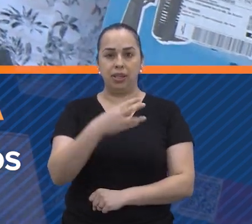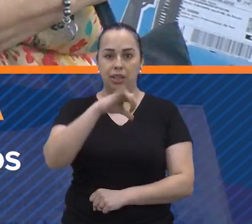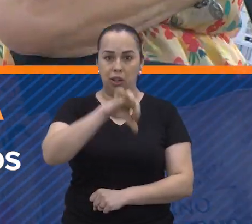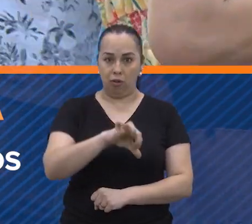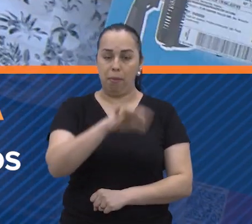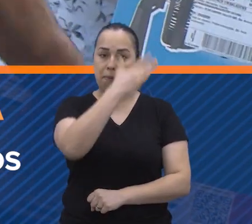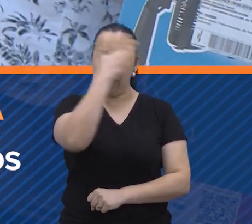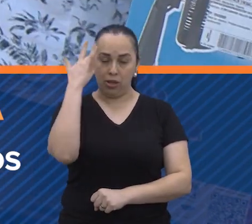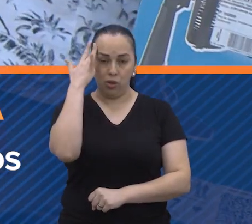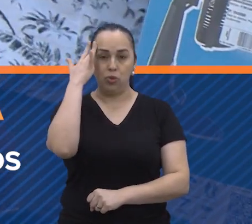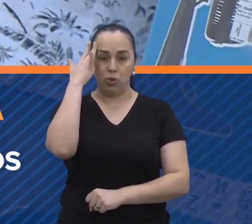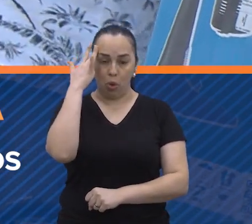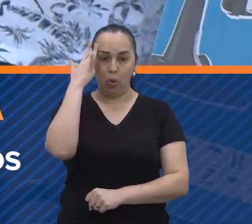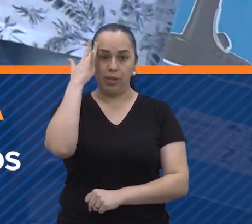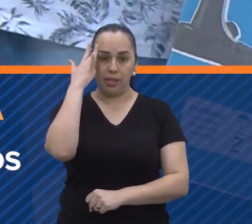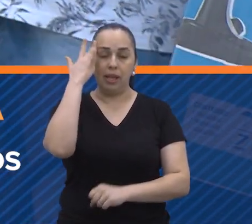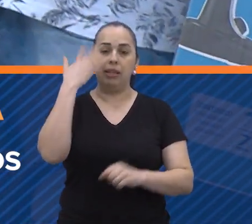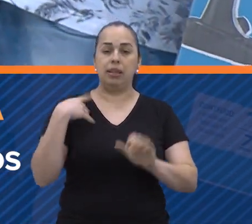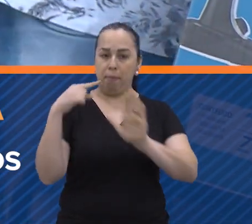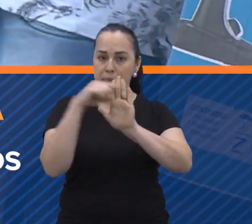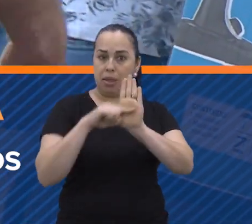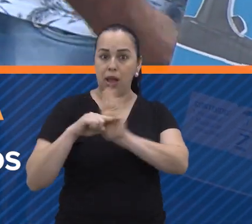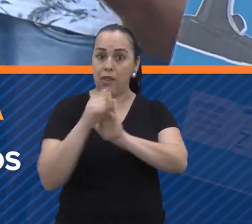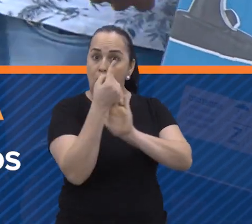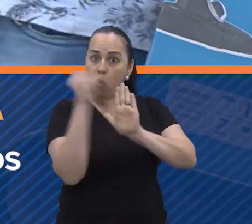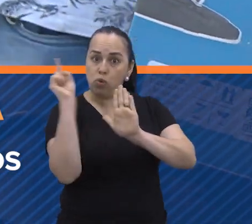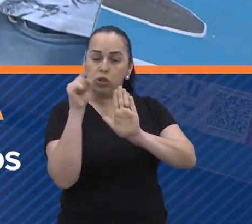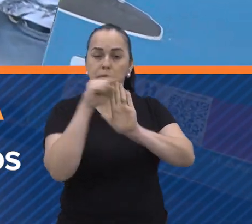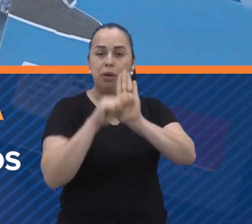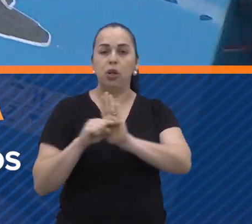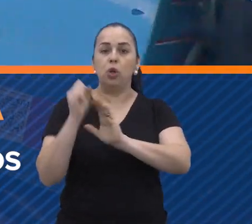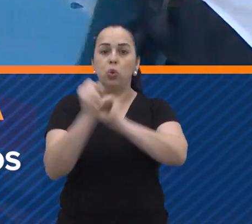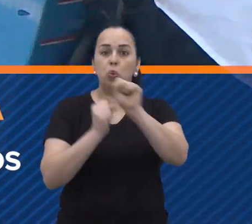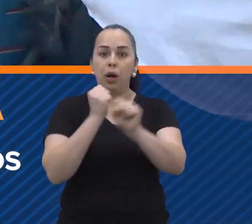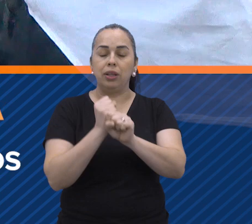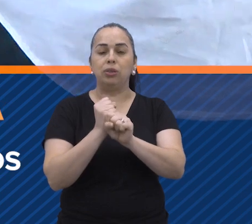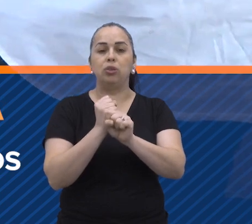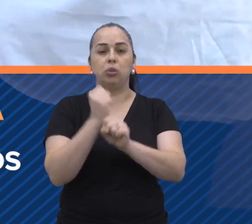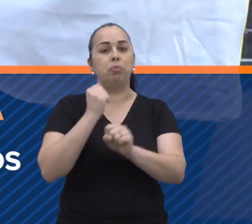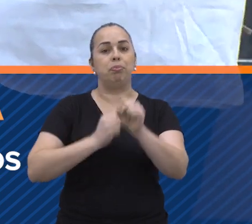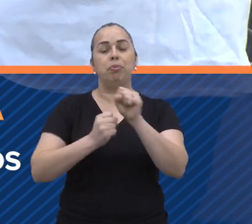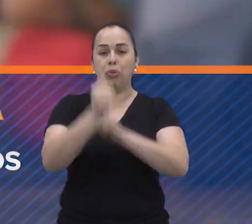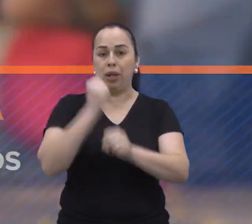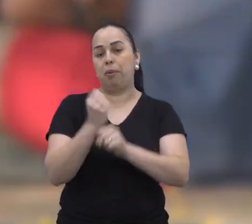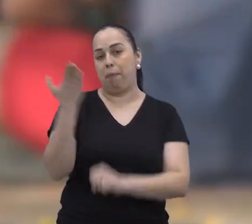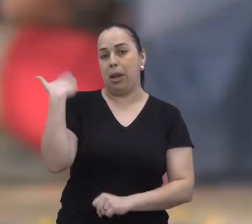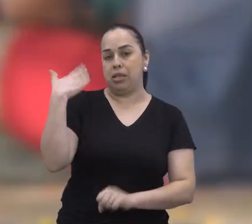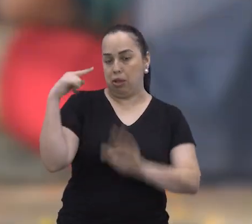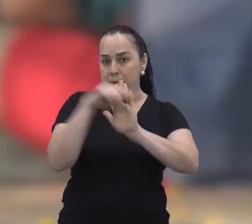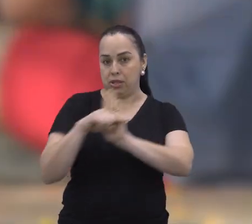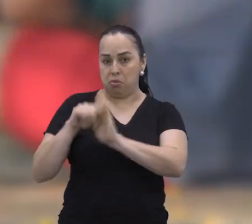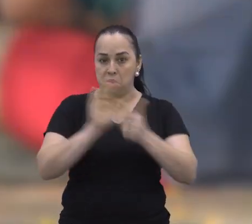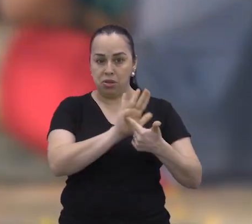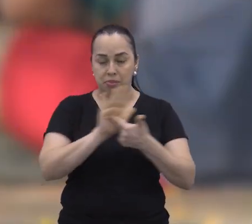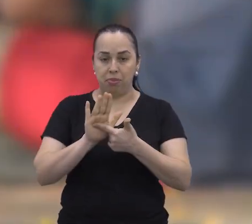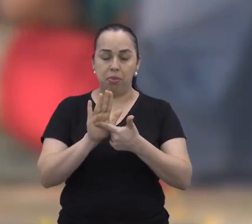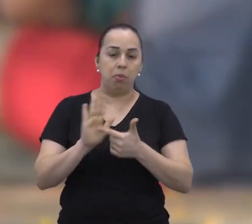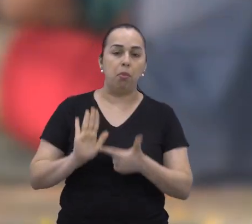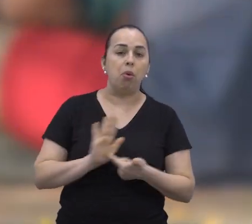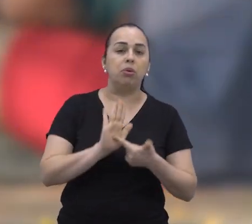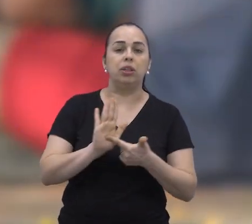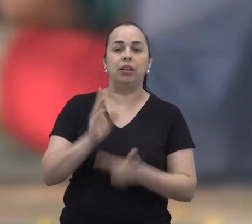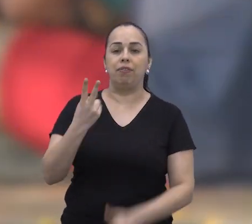moradores de rua no último levantamento feito, em julho de 2023. Uma alta de